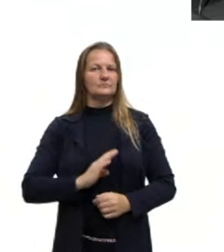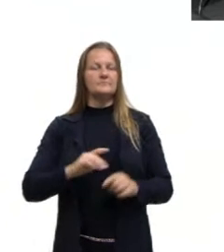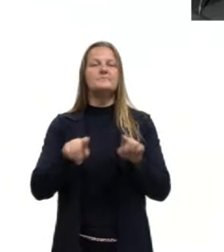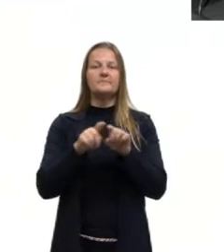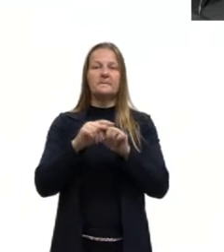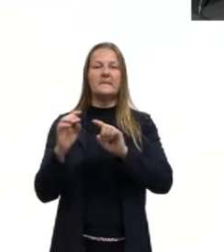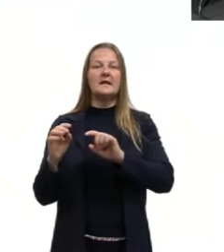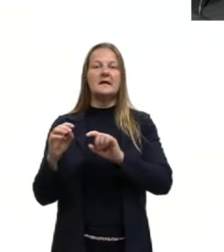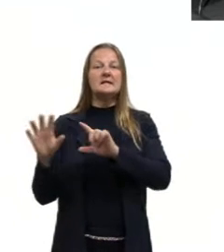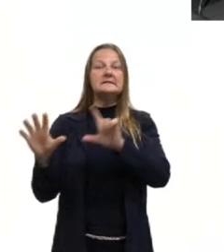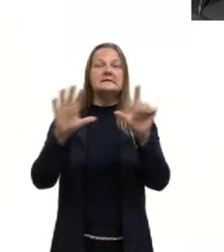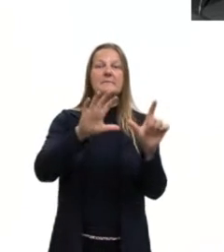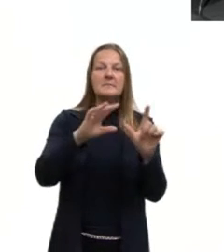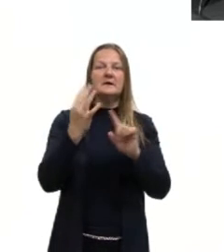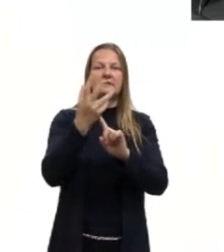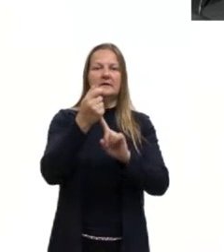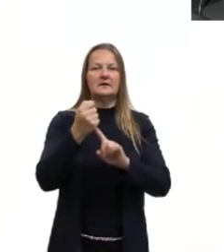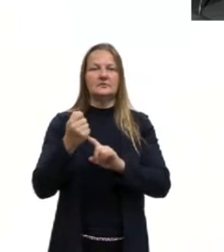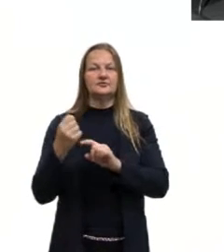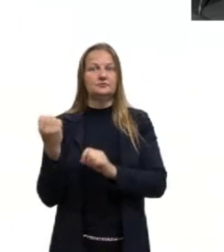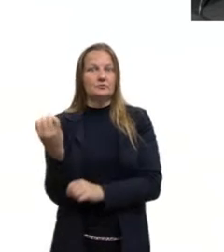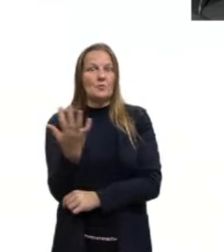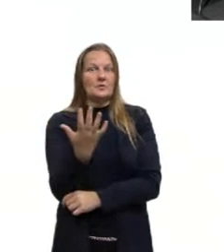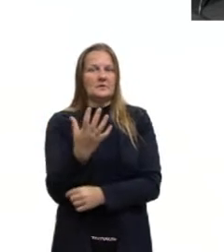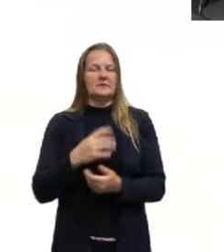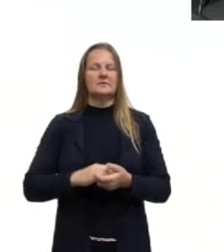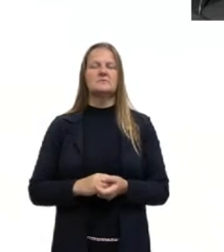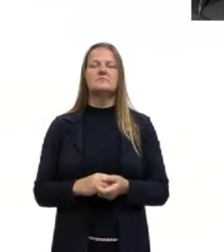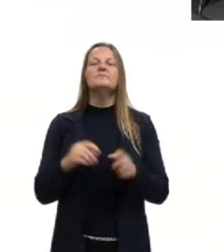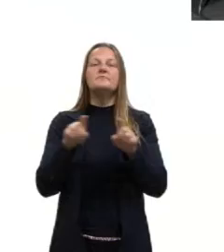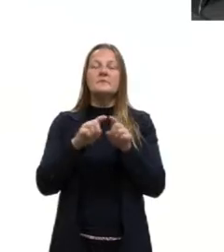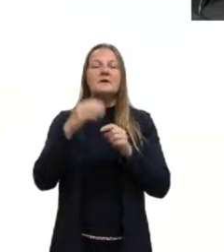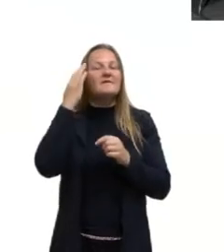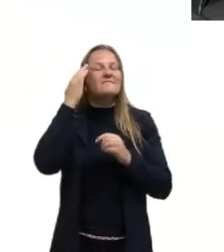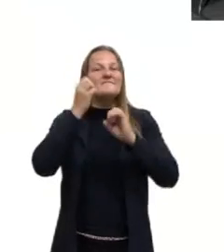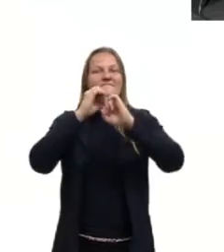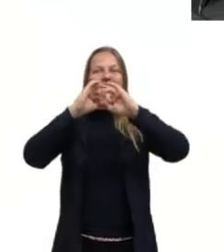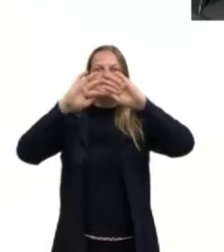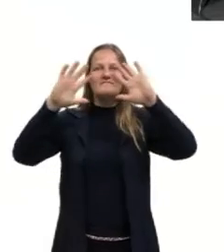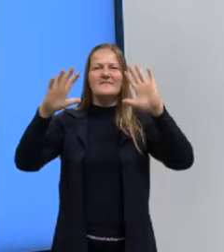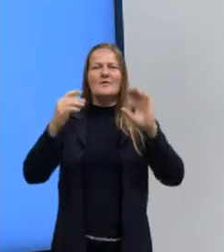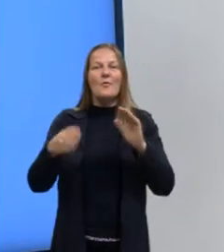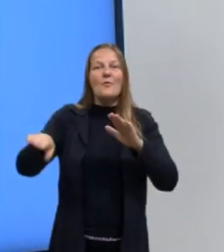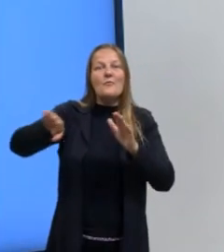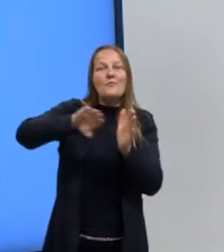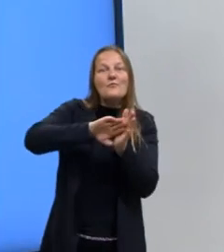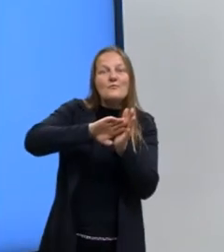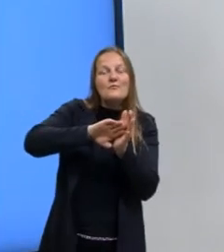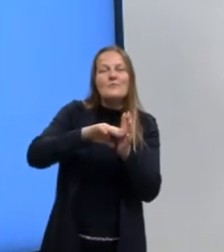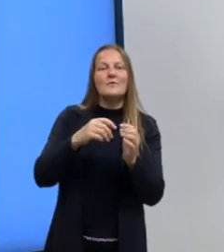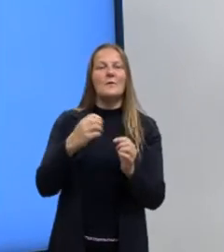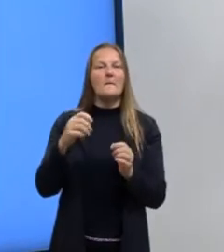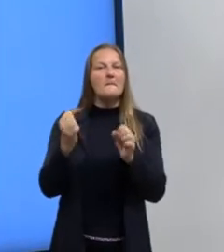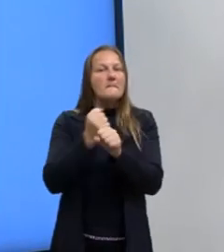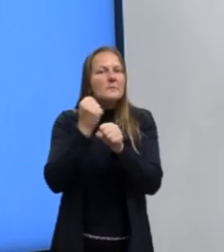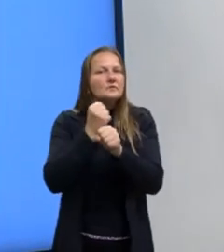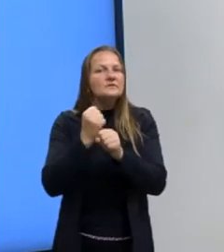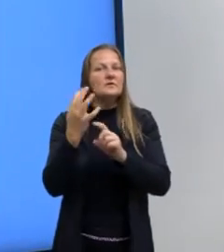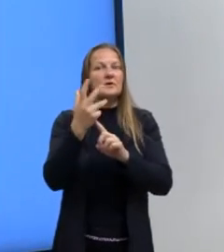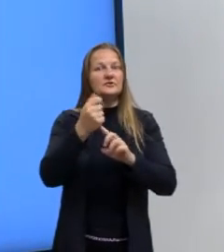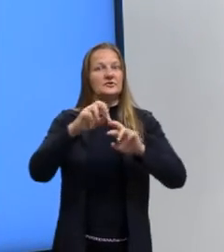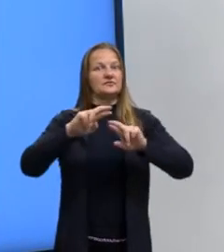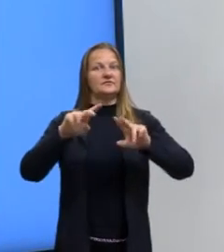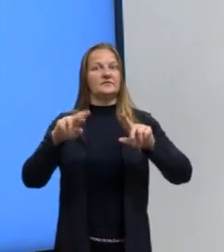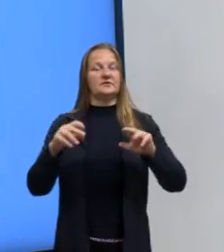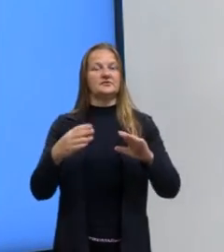a Semana de Arte Moderna, e aí poder, então, entender a chegada desta produção artística que